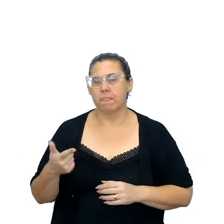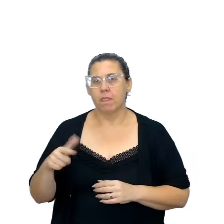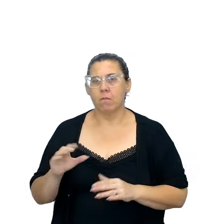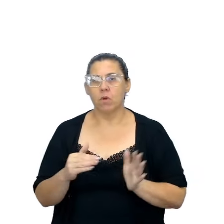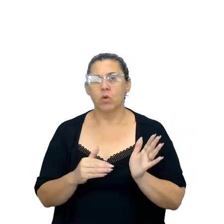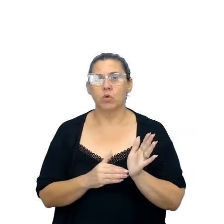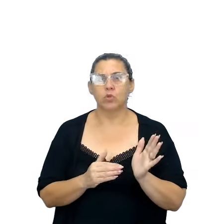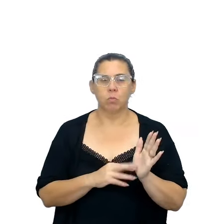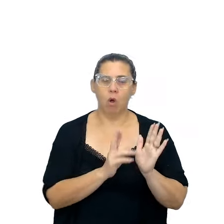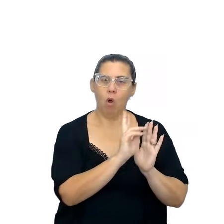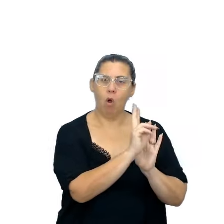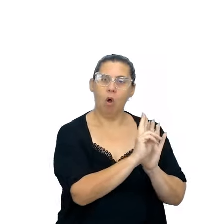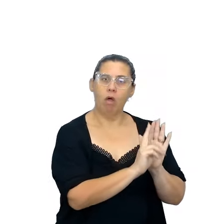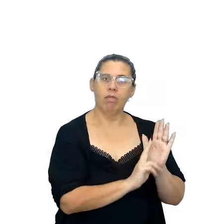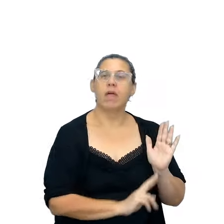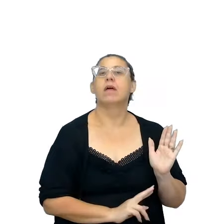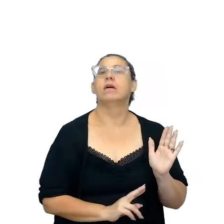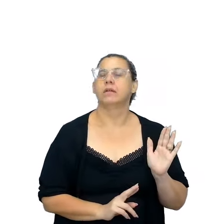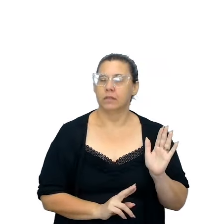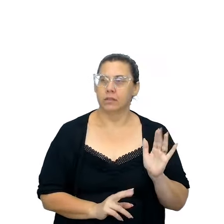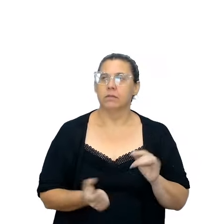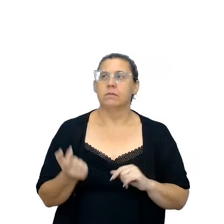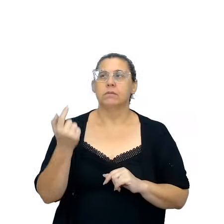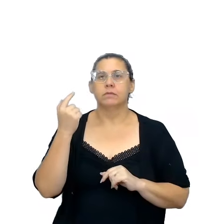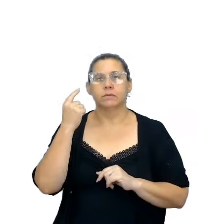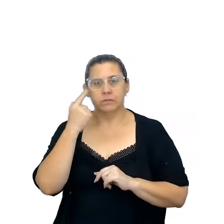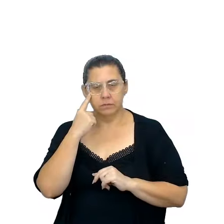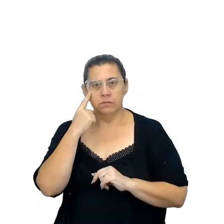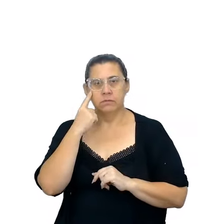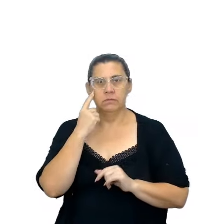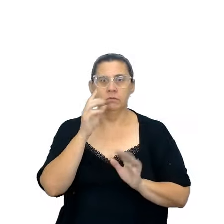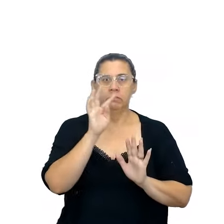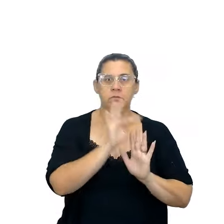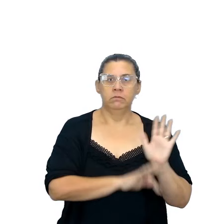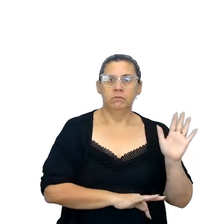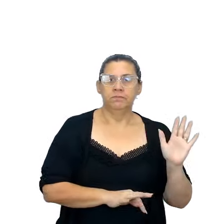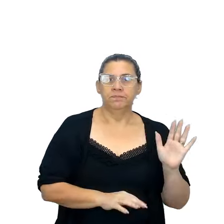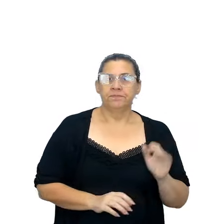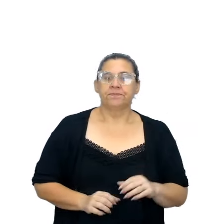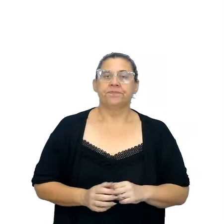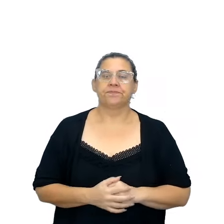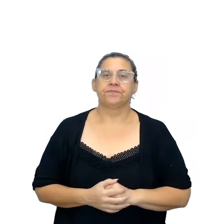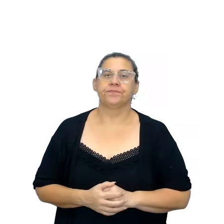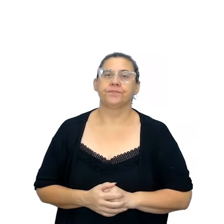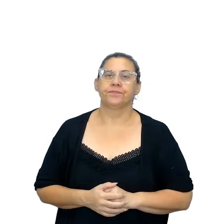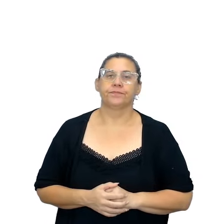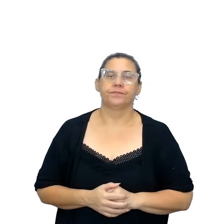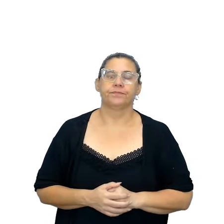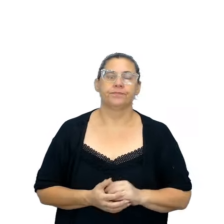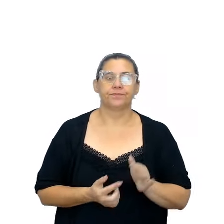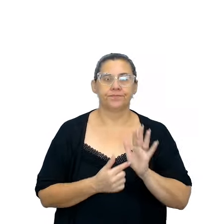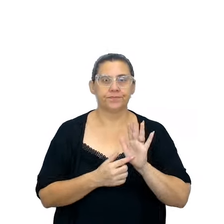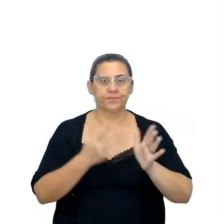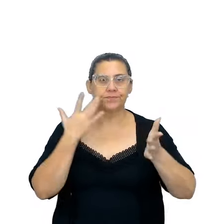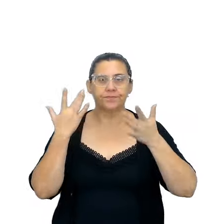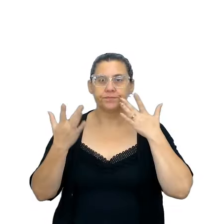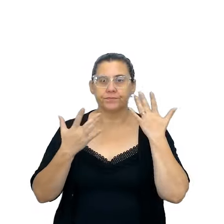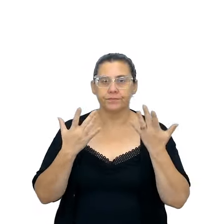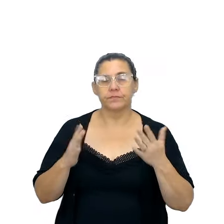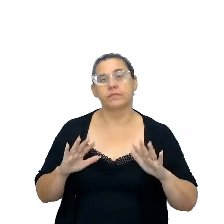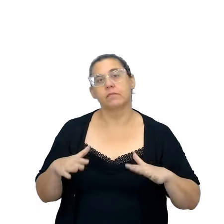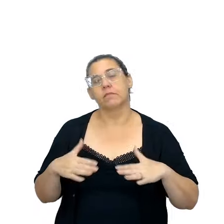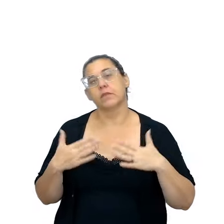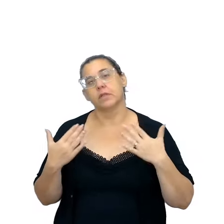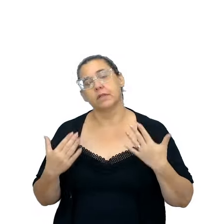por último, roteiro, né, para o planejamento, pensando na retextualização de obra literária para a peça de teatro, né, então, tudo